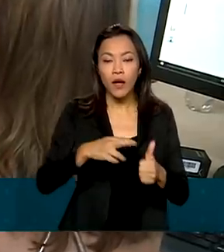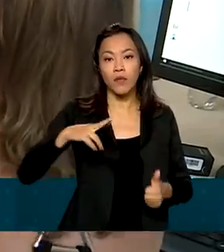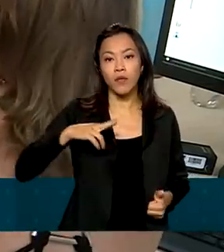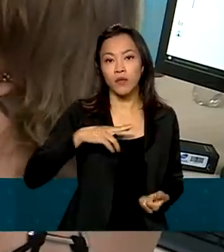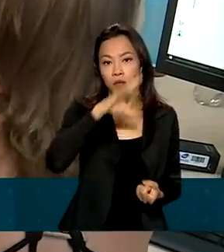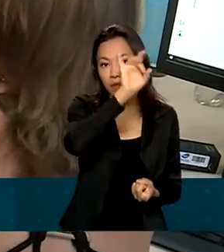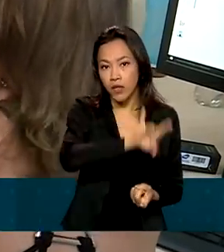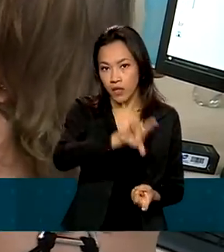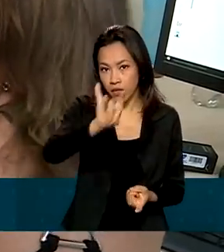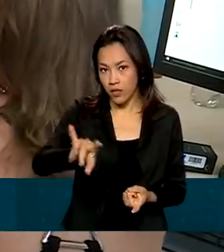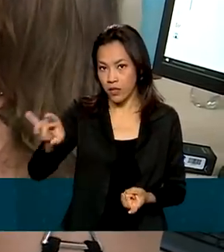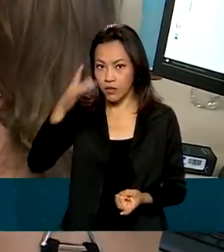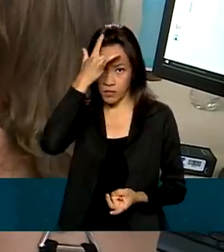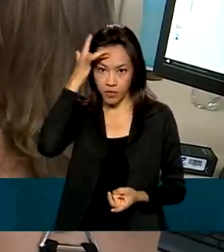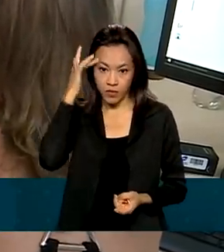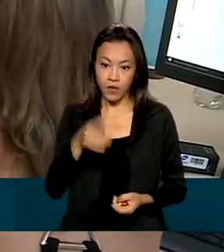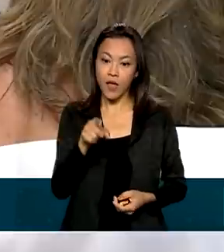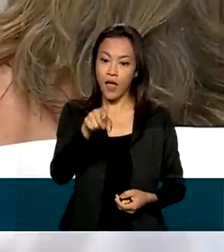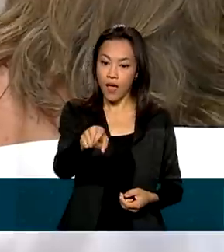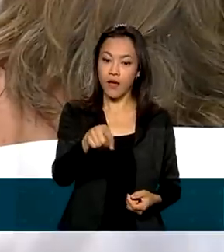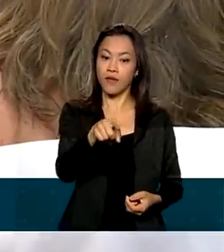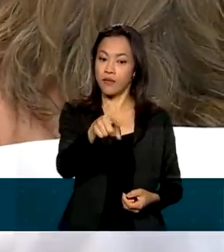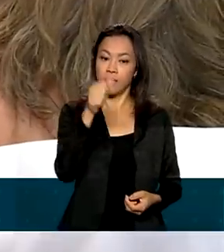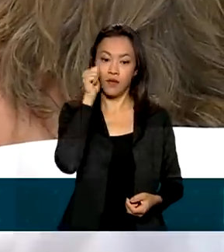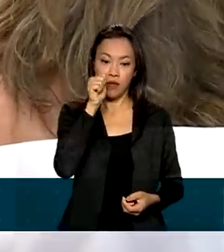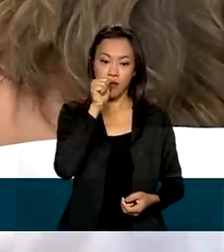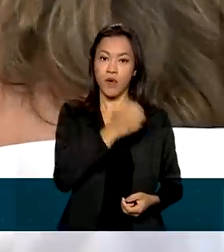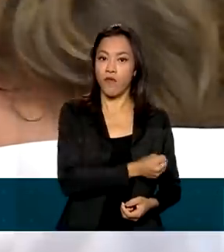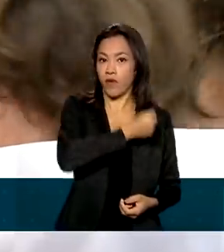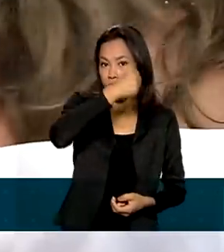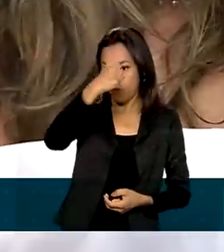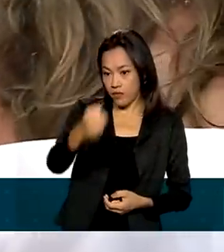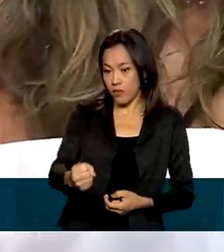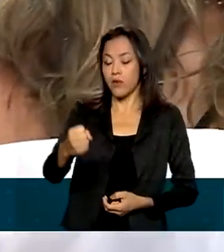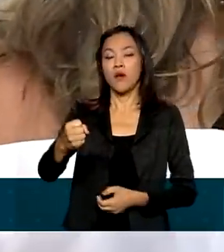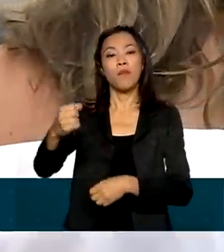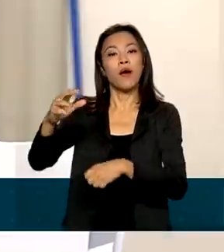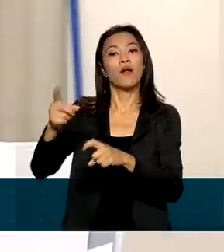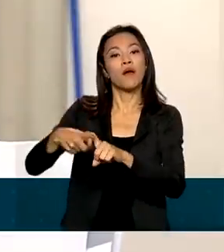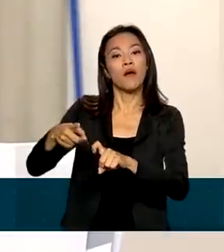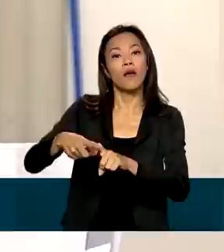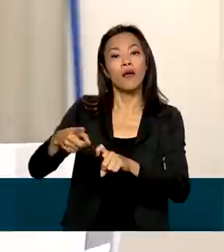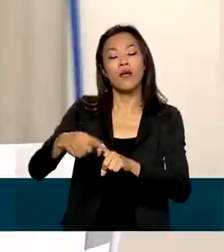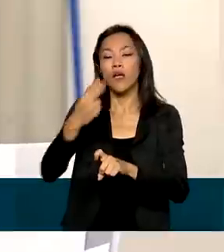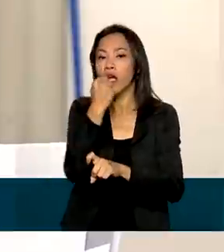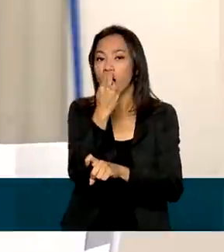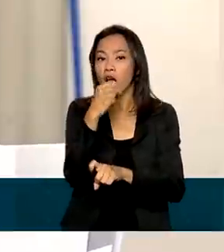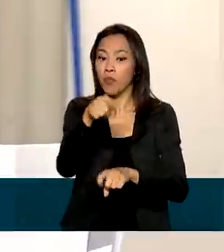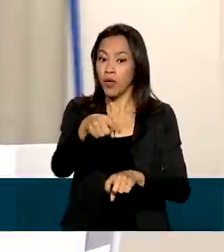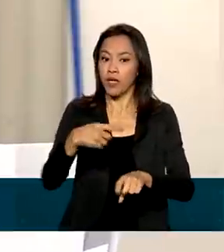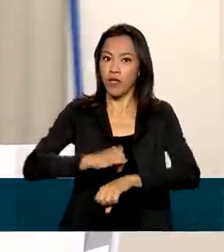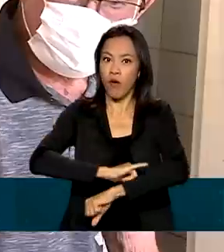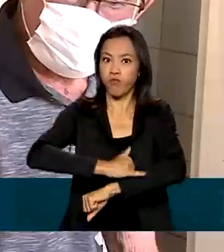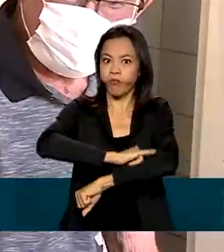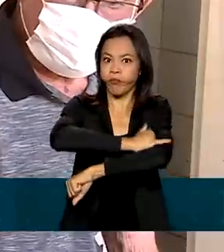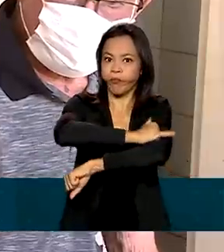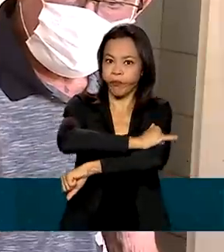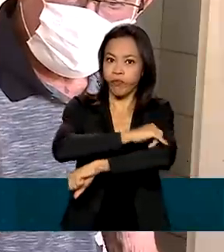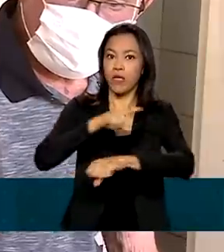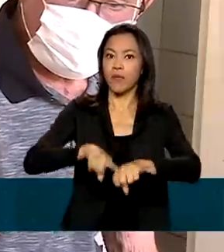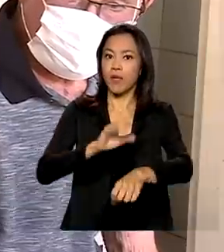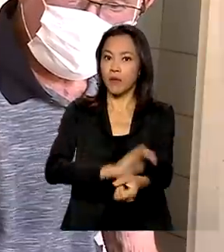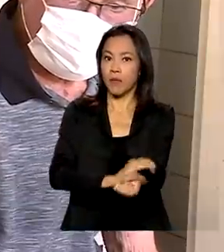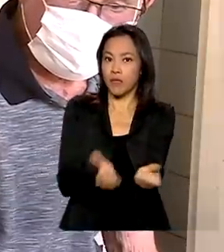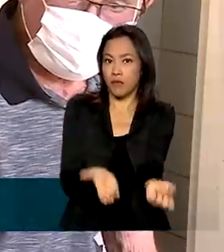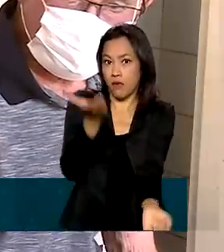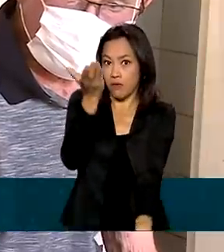A Luciana foi encaminhada para nutricionista após ser diagnosticada com obesidade e hipertensão. A expectativa